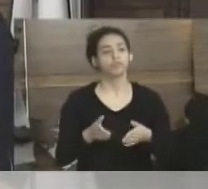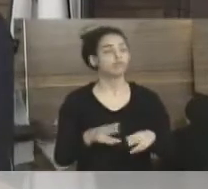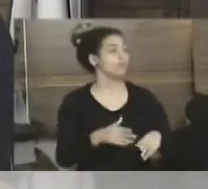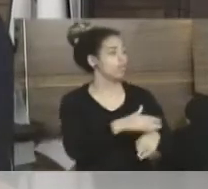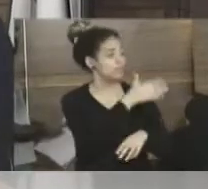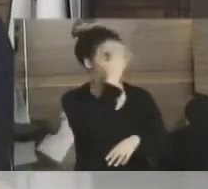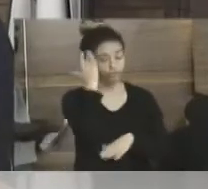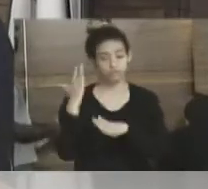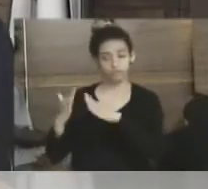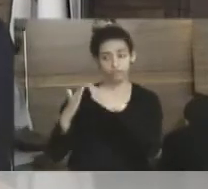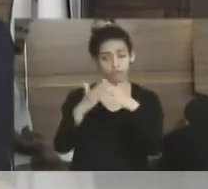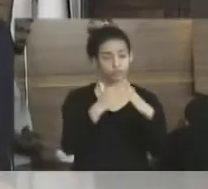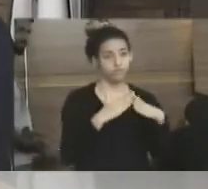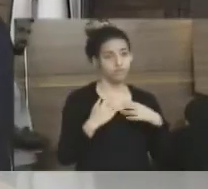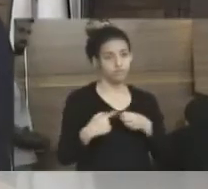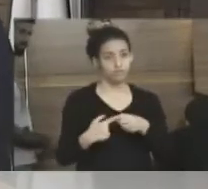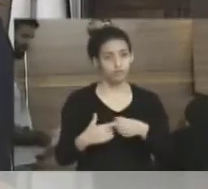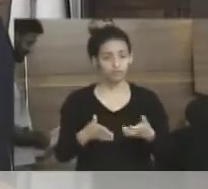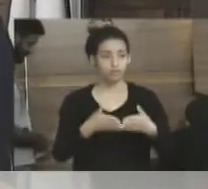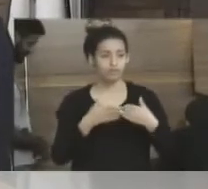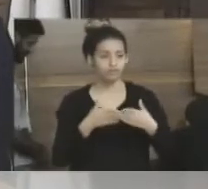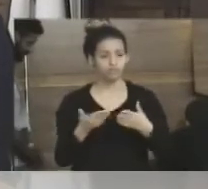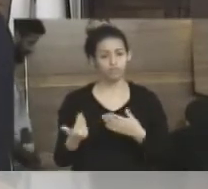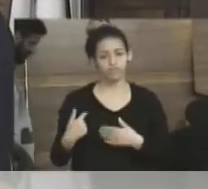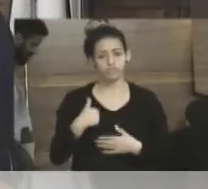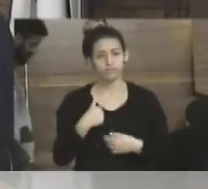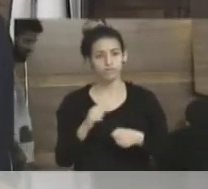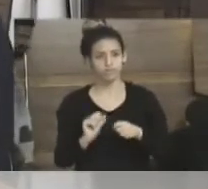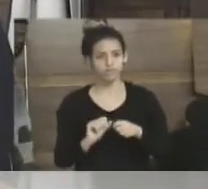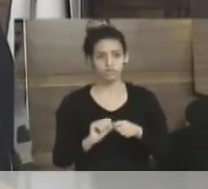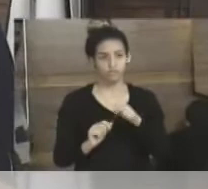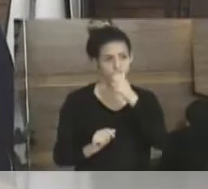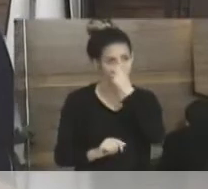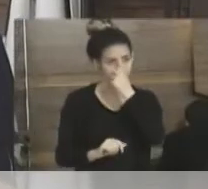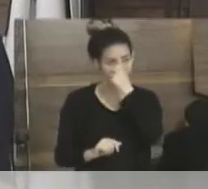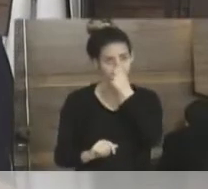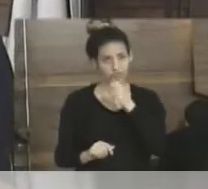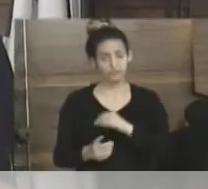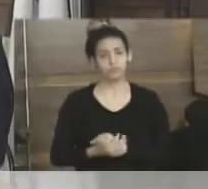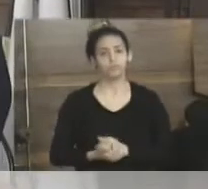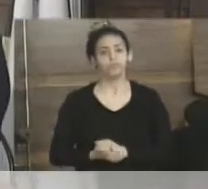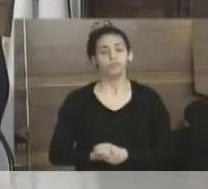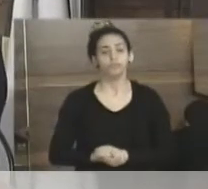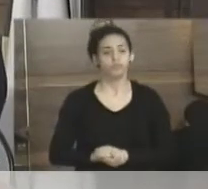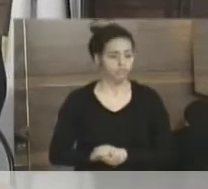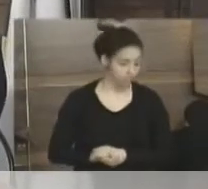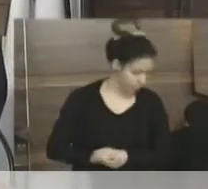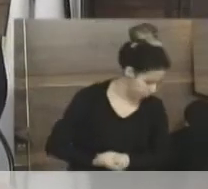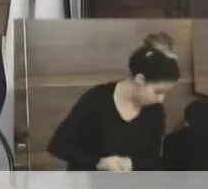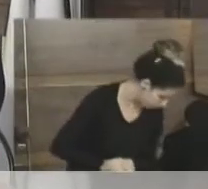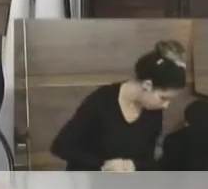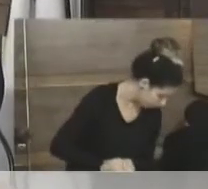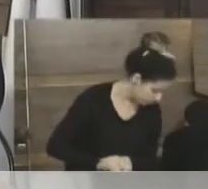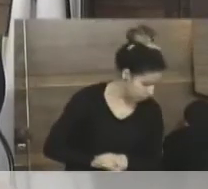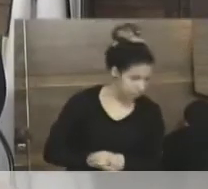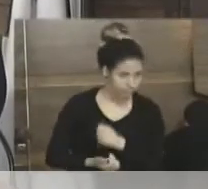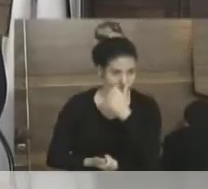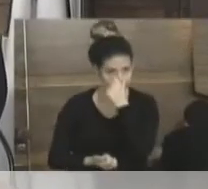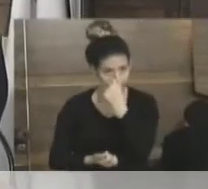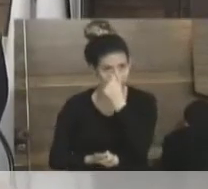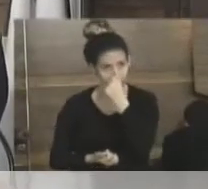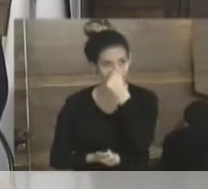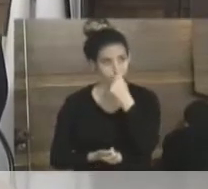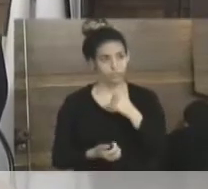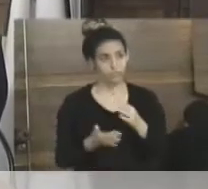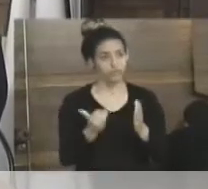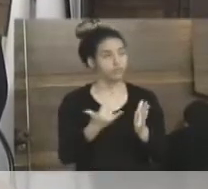pessoas, moradores de lá. Não foi uma pessoa só. Nada nos custa em fazer essa solicitação. A indicação